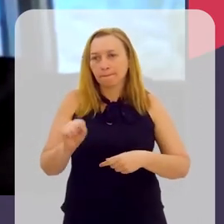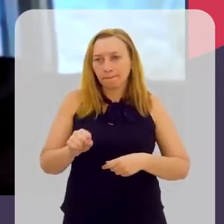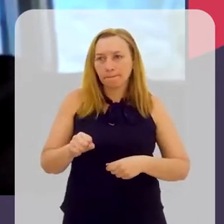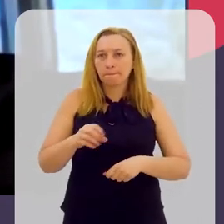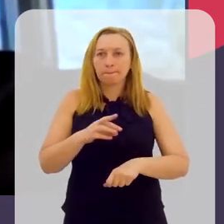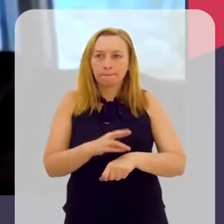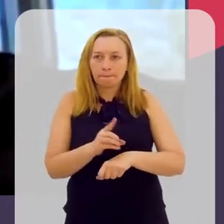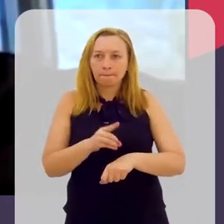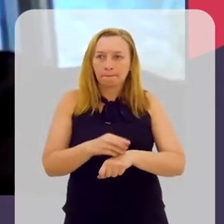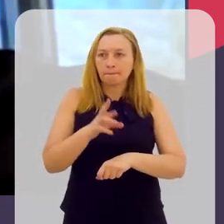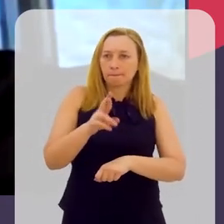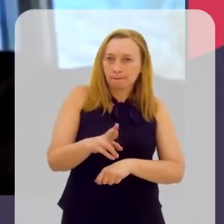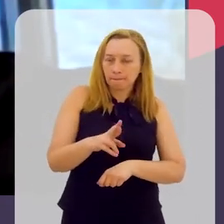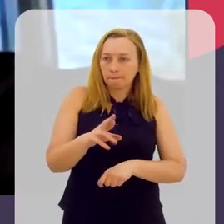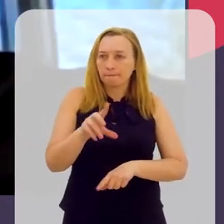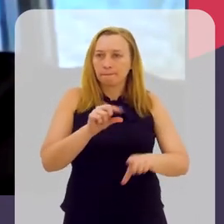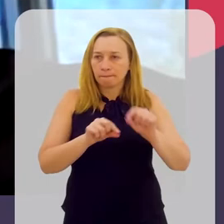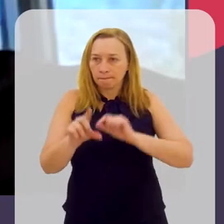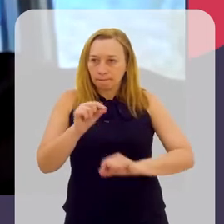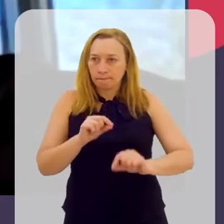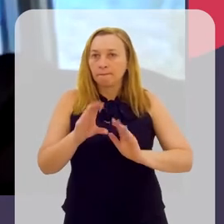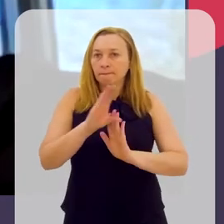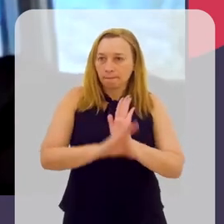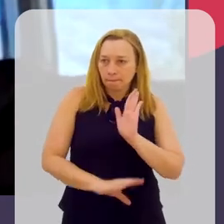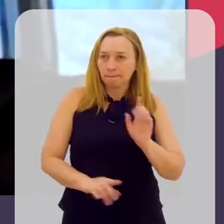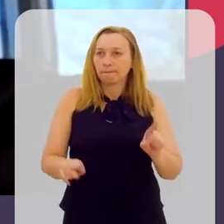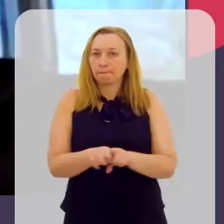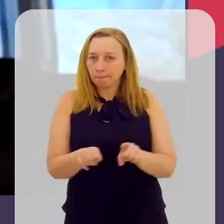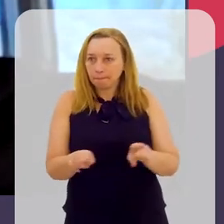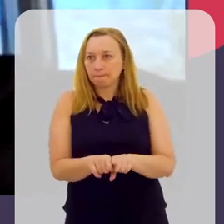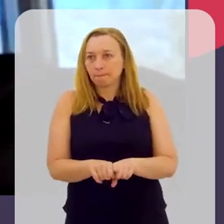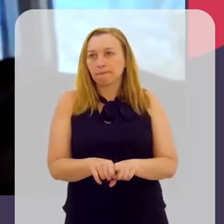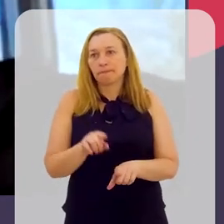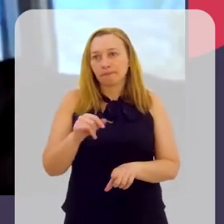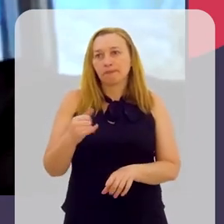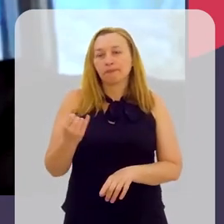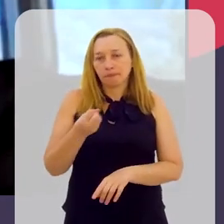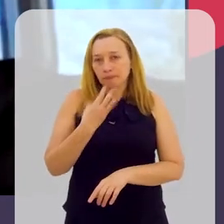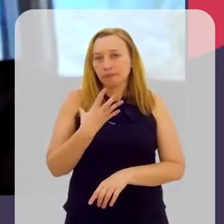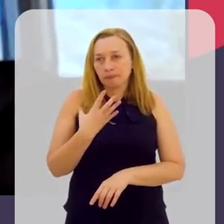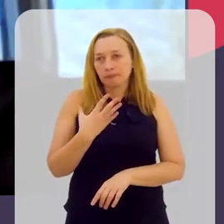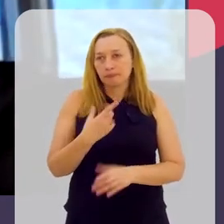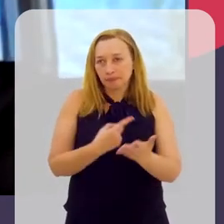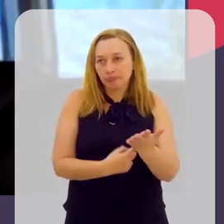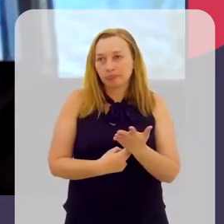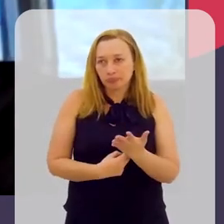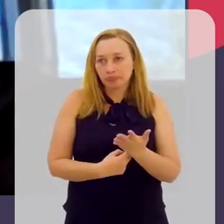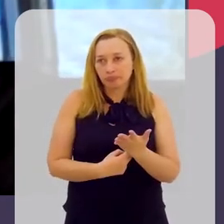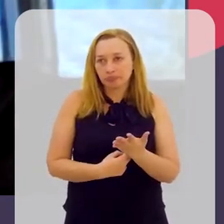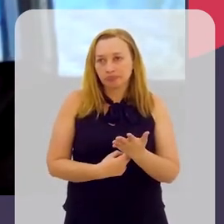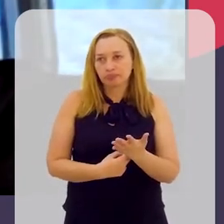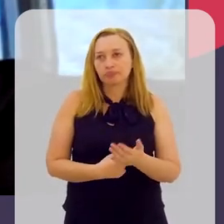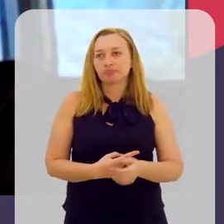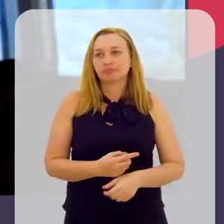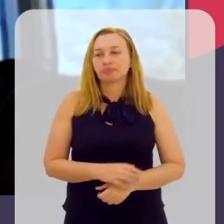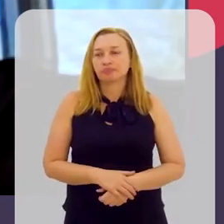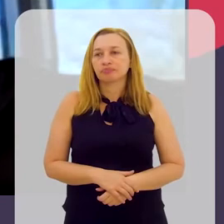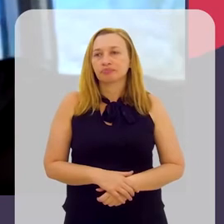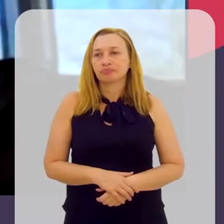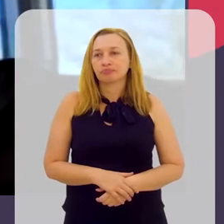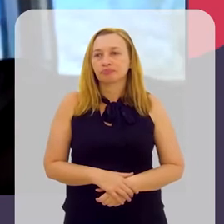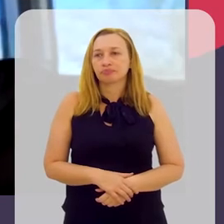seleção de doutorado, o currículo também conta e isso pontuou muito bem, ajudou muito na pontuação.